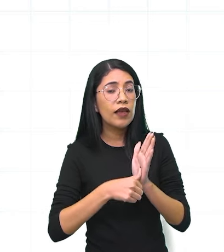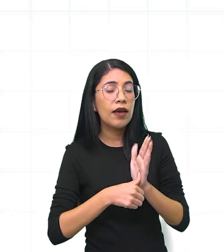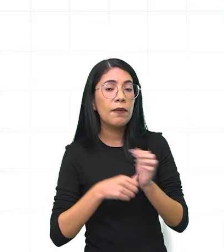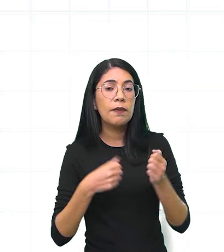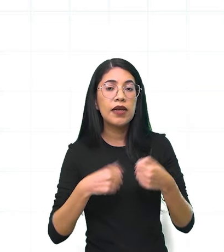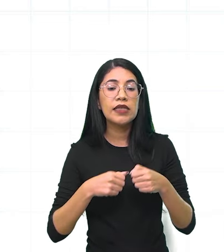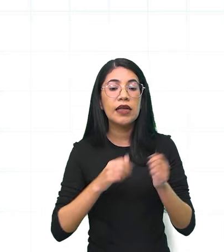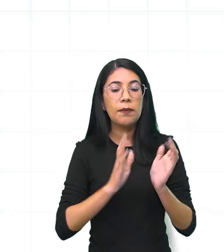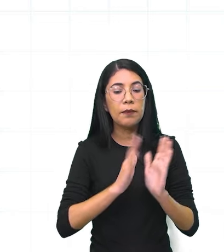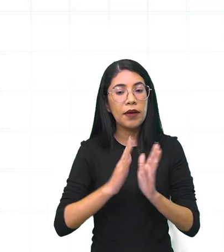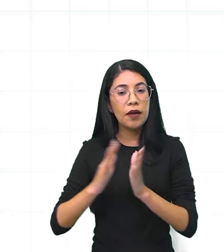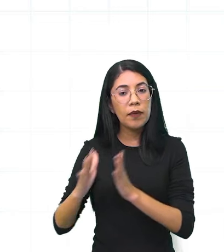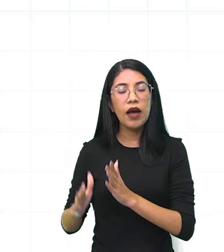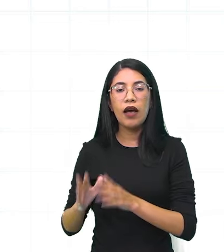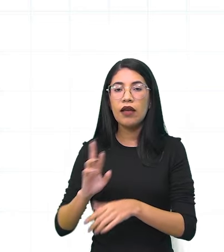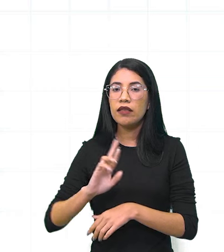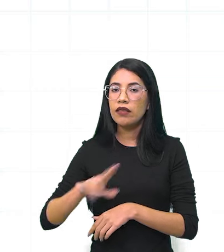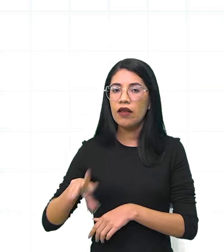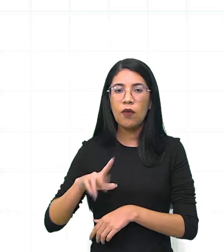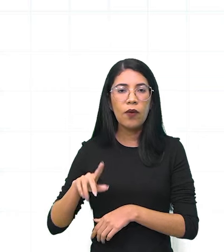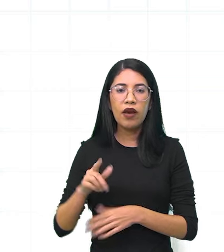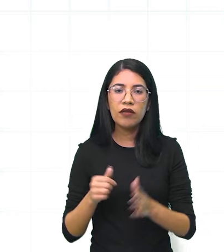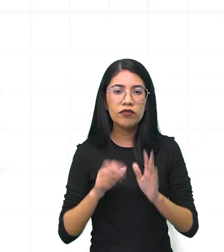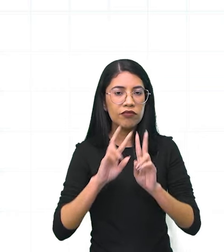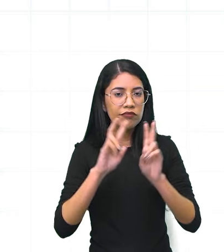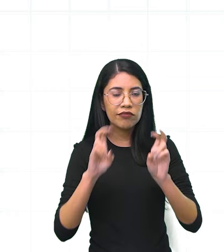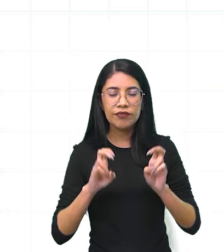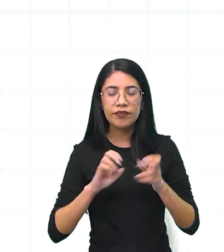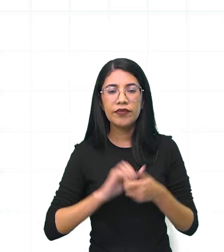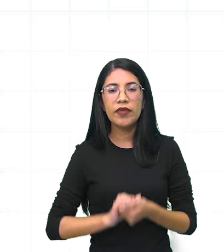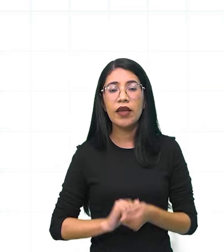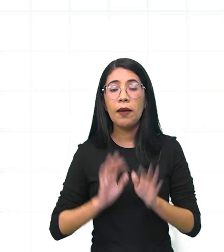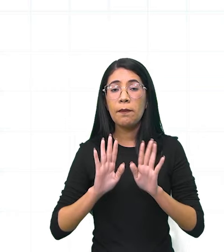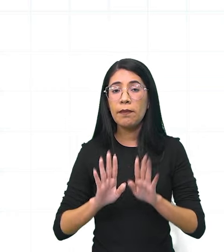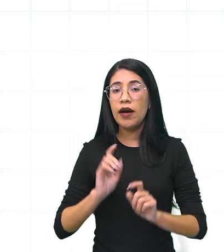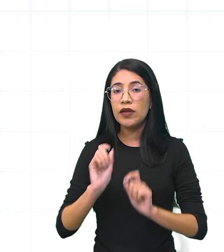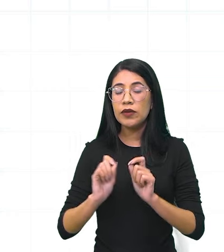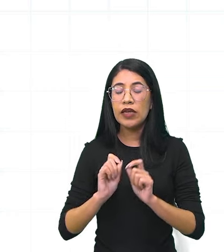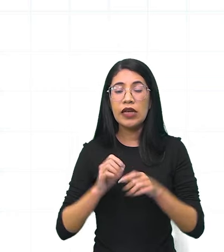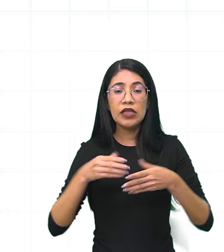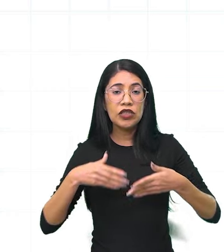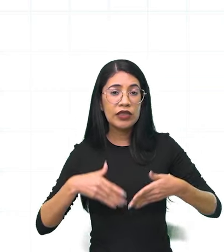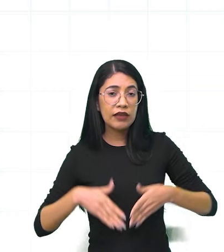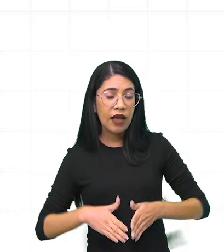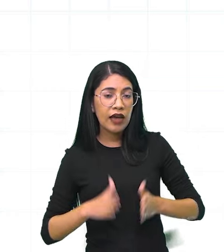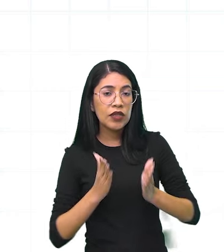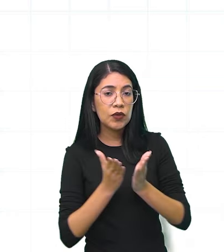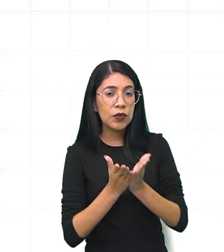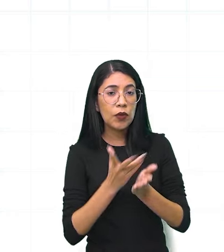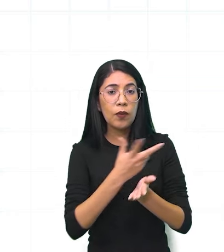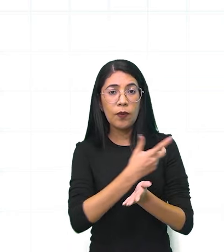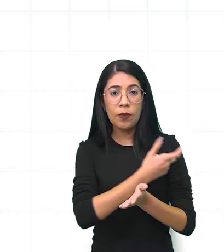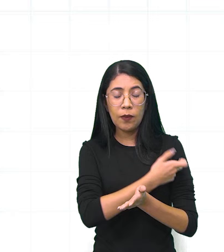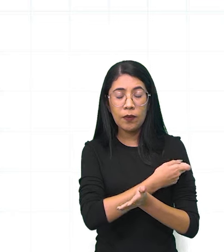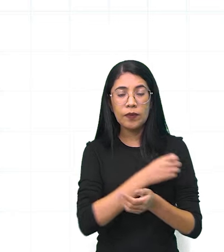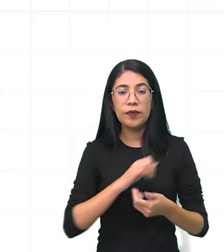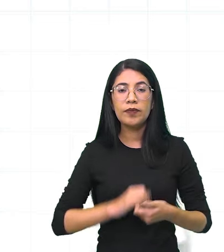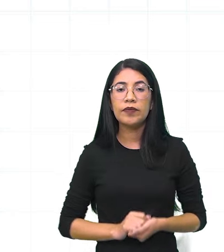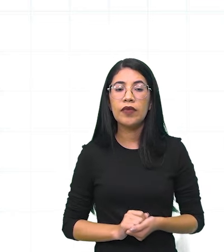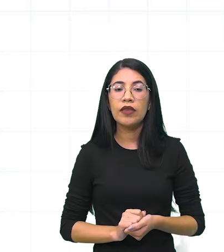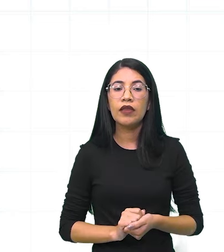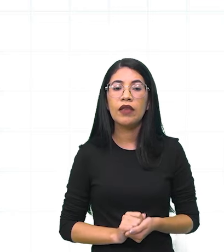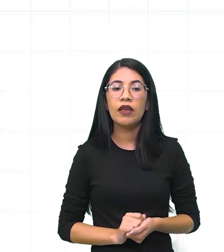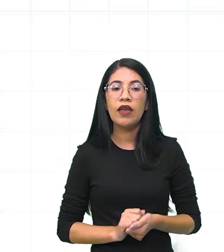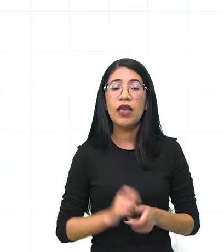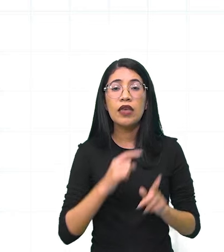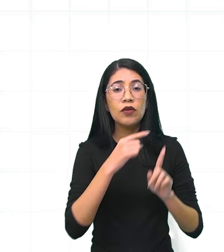ter todo um processo. Ele não fala sobre o documento de identidade. E sim que quando a gente nasce, a gente recebe um documento. Aí, ele fala